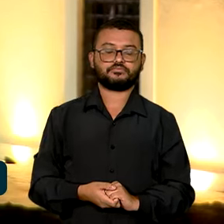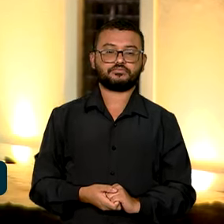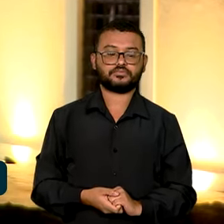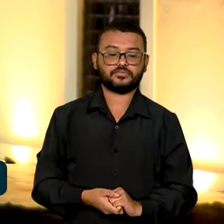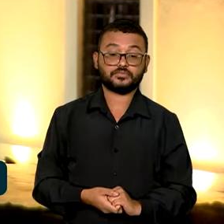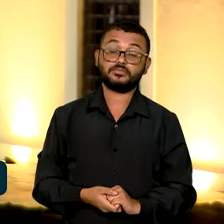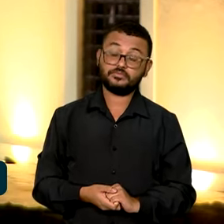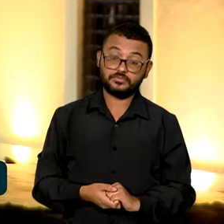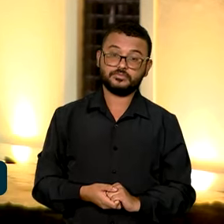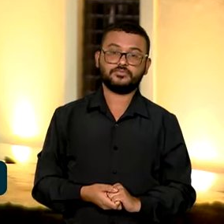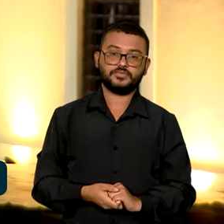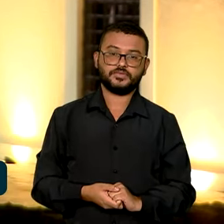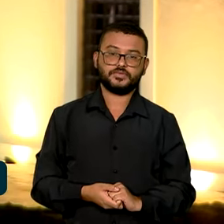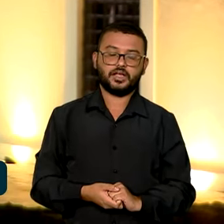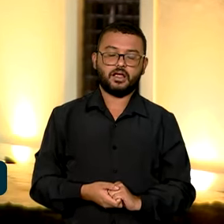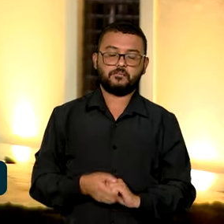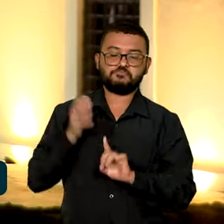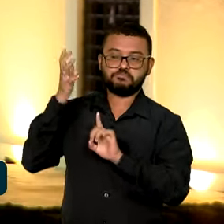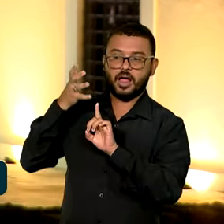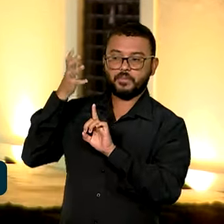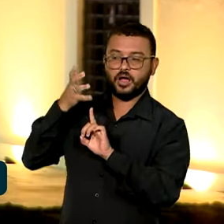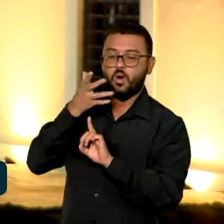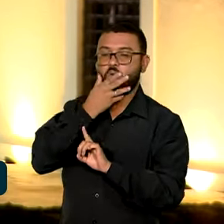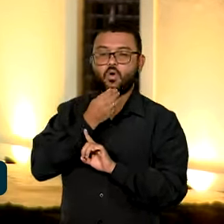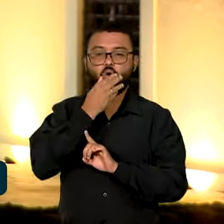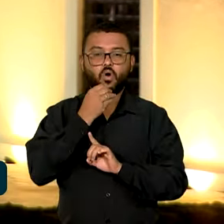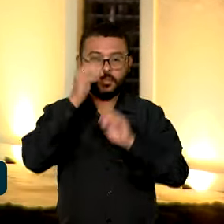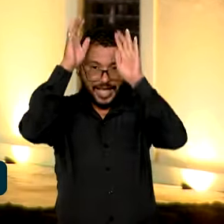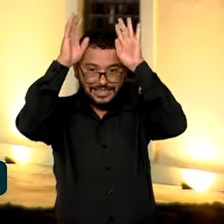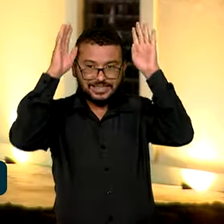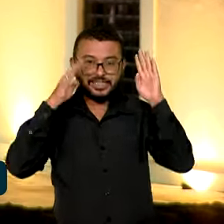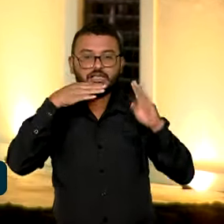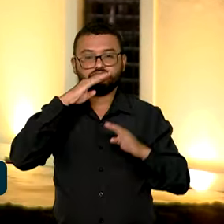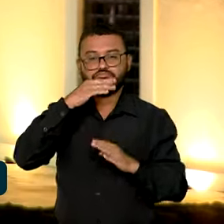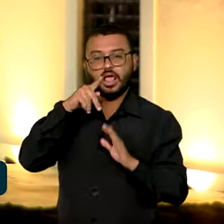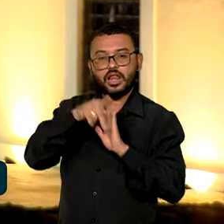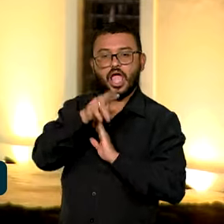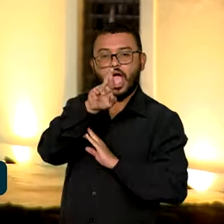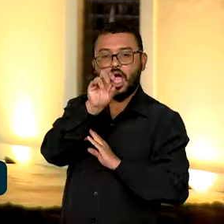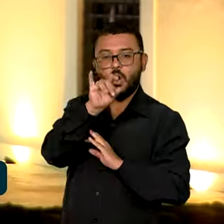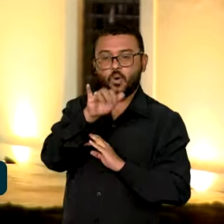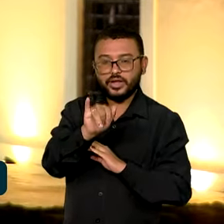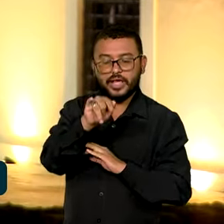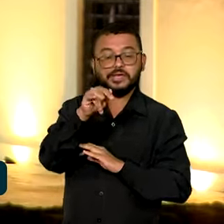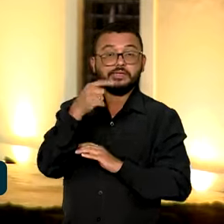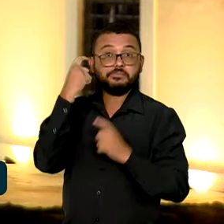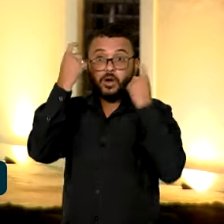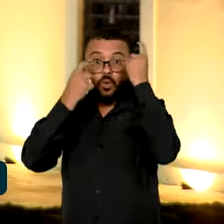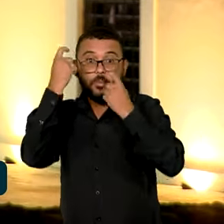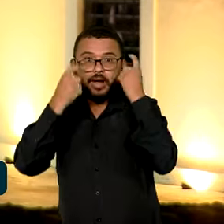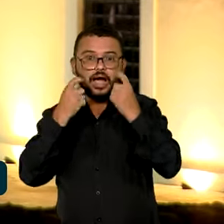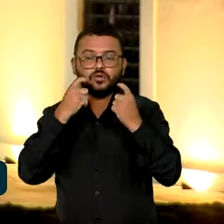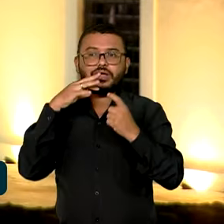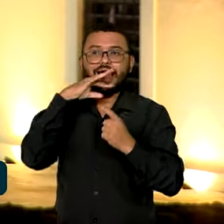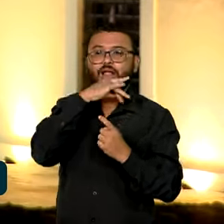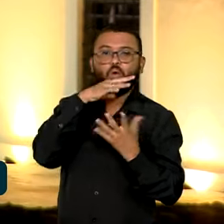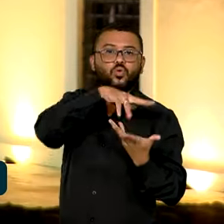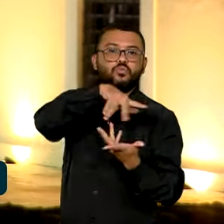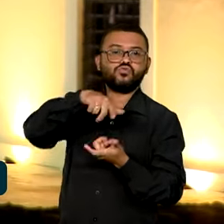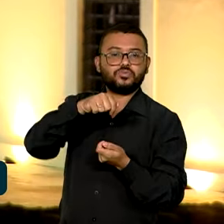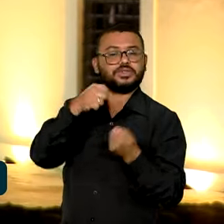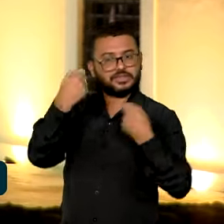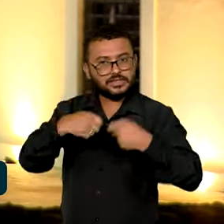No seu discurso, o cacique Raoni se mostrou preocupado com o aquecimento global e pediu ao presidente Lula a